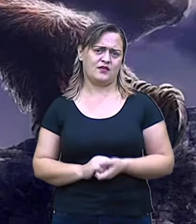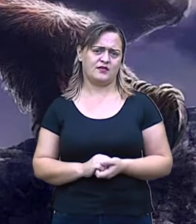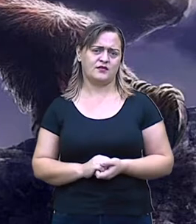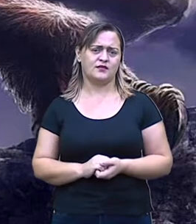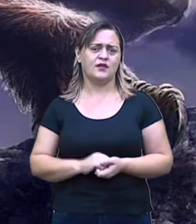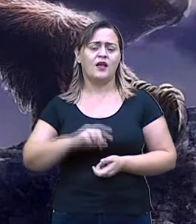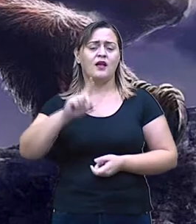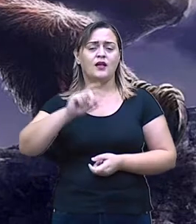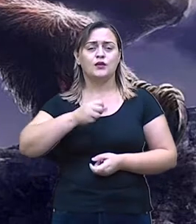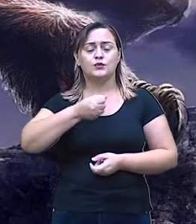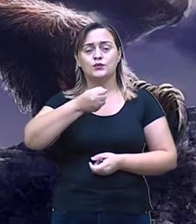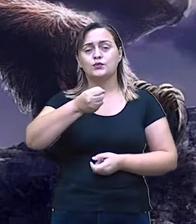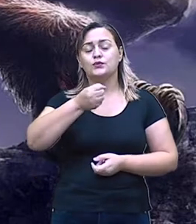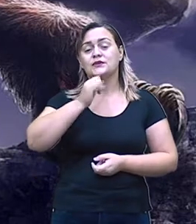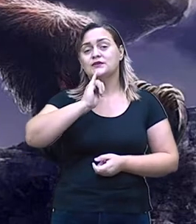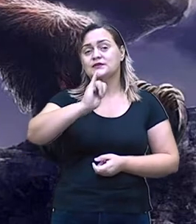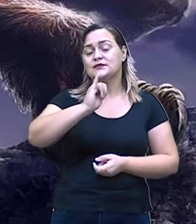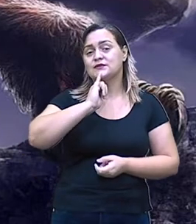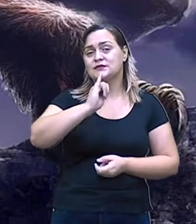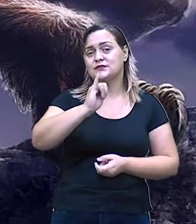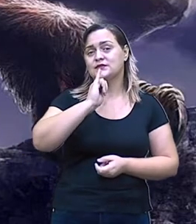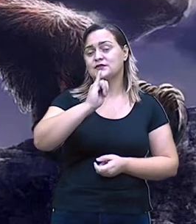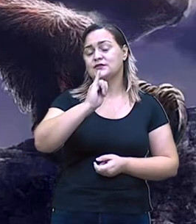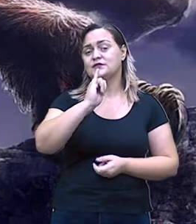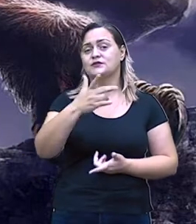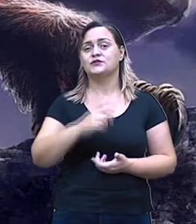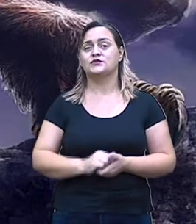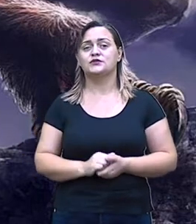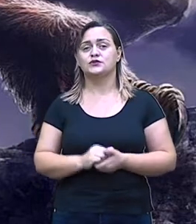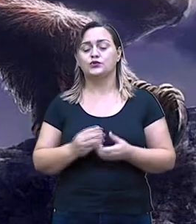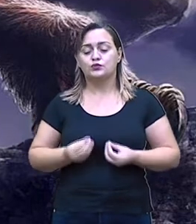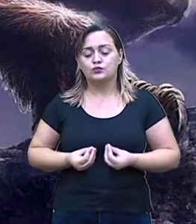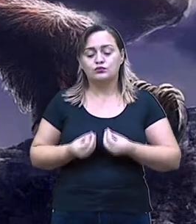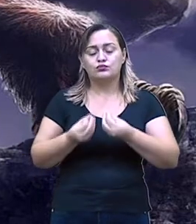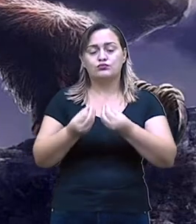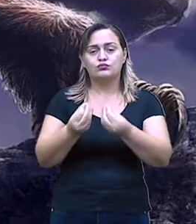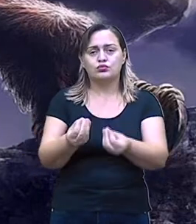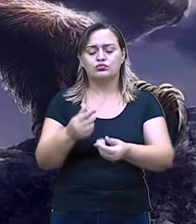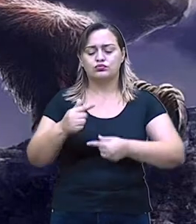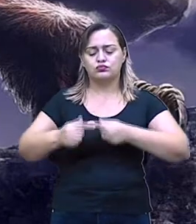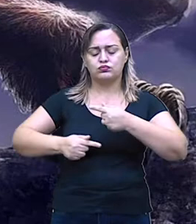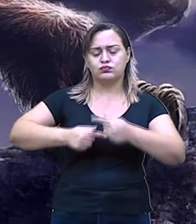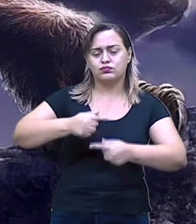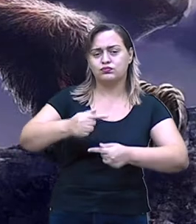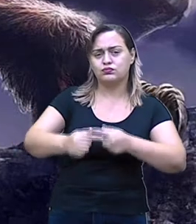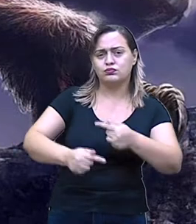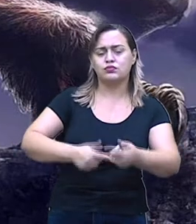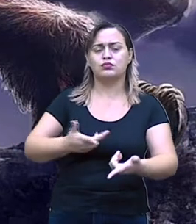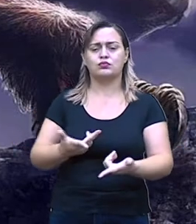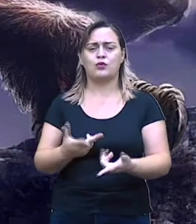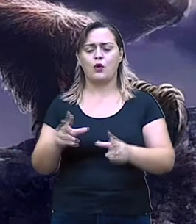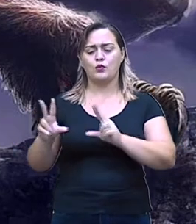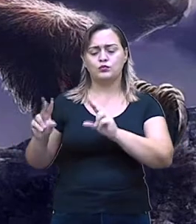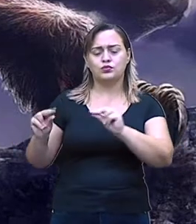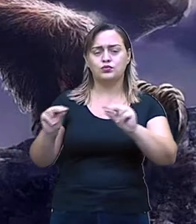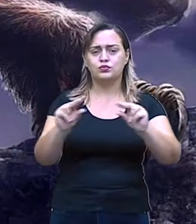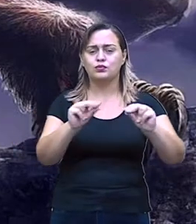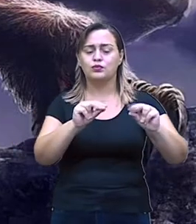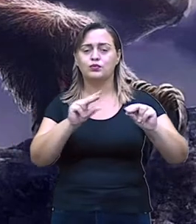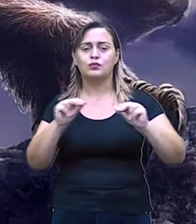são narrativas transmitidas, oralmente, pelas pessoas. Isso mesmo. Para explicar